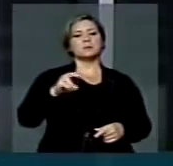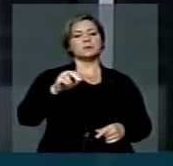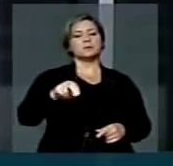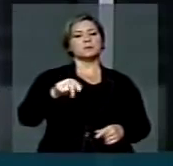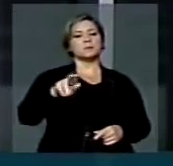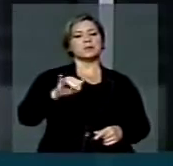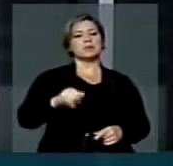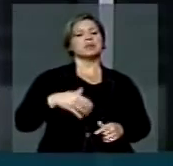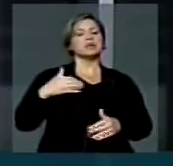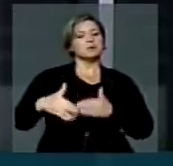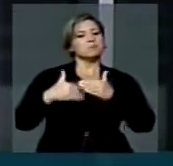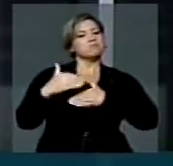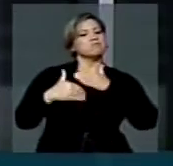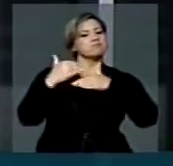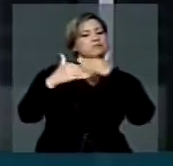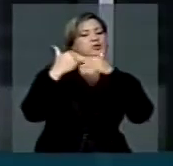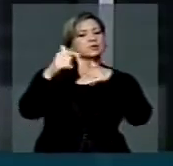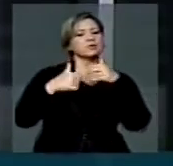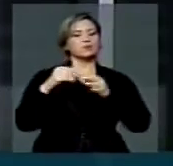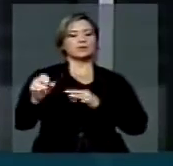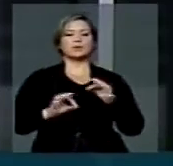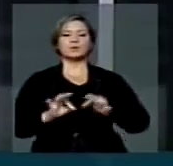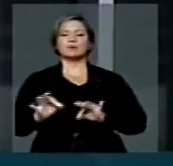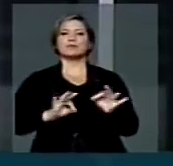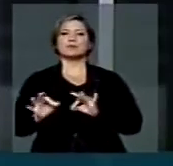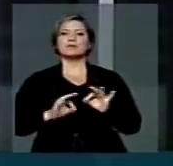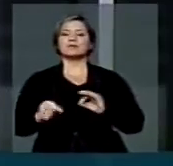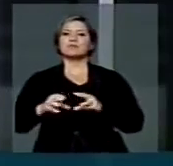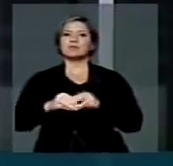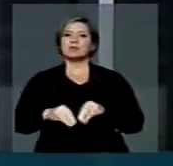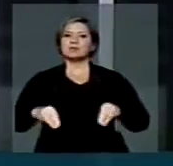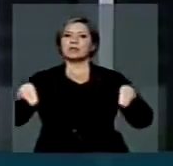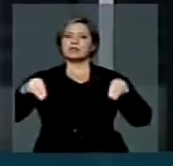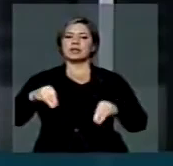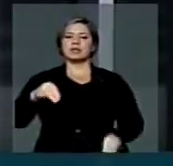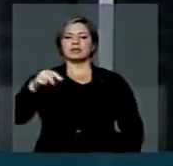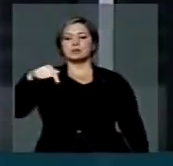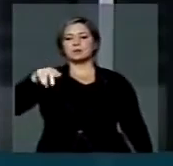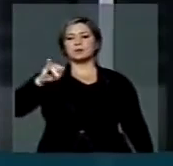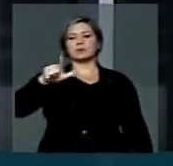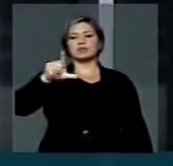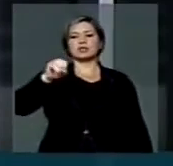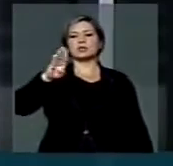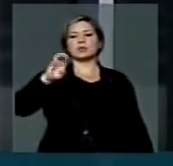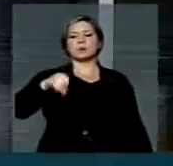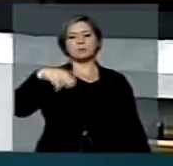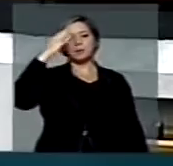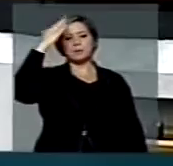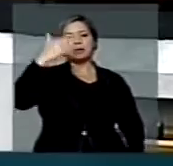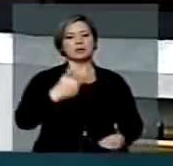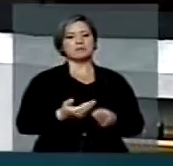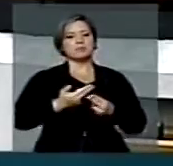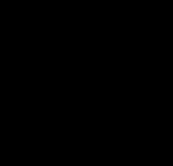dúvida nenhuma, um passo adiante na regularização das terras quilombolas. Obrigado pela tolerância, presidente.